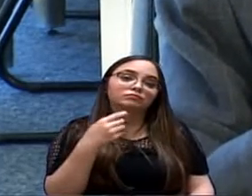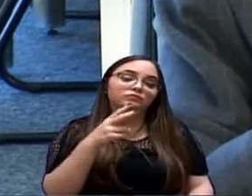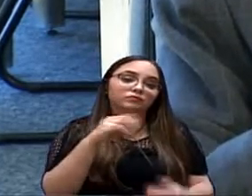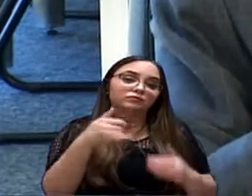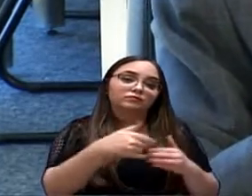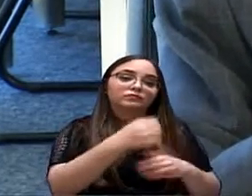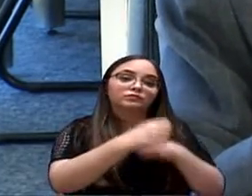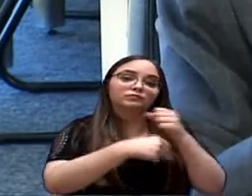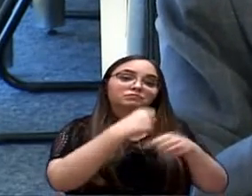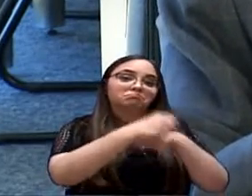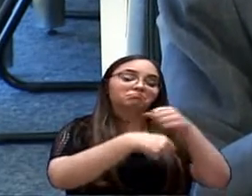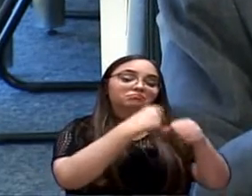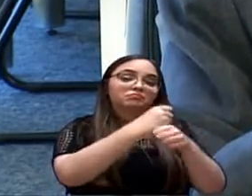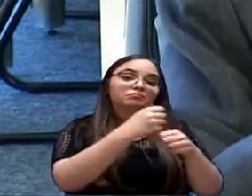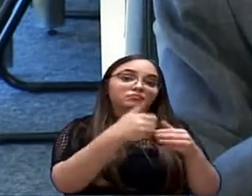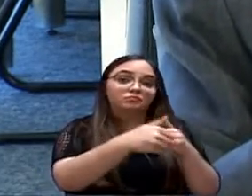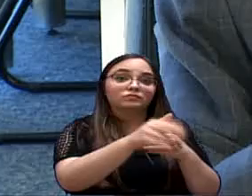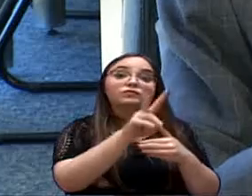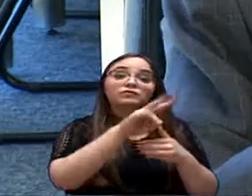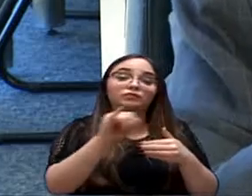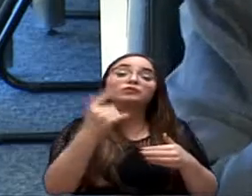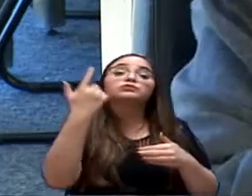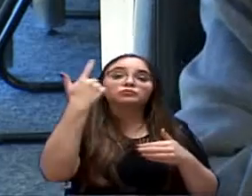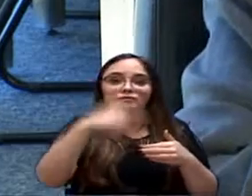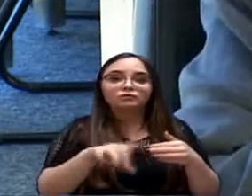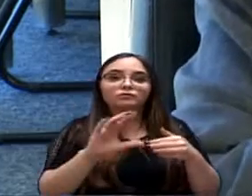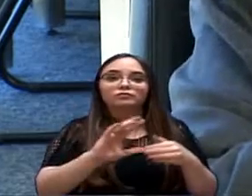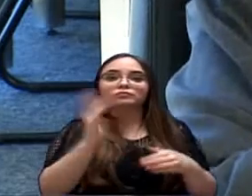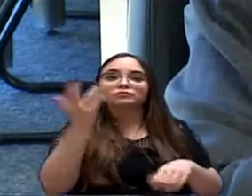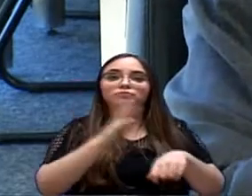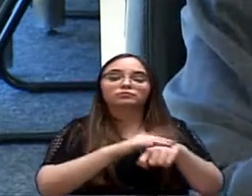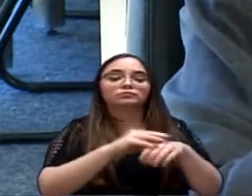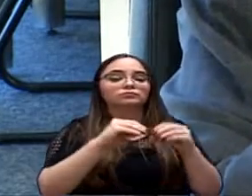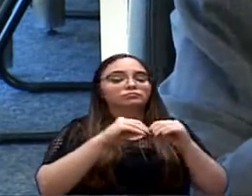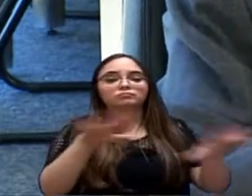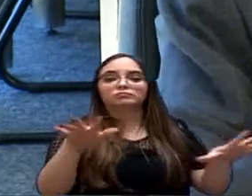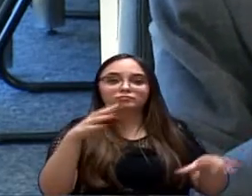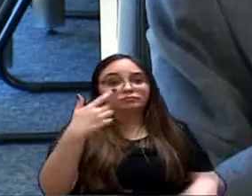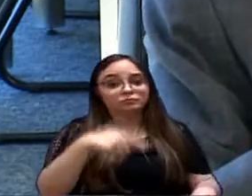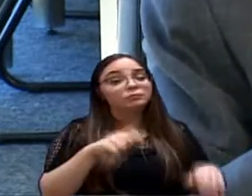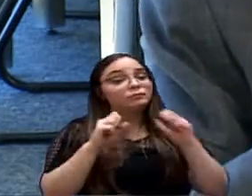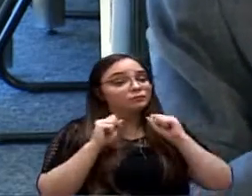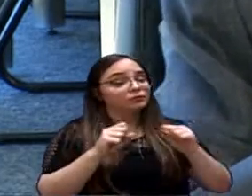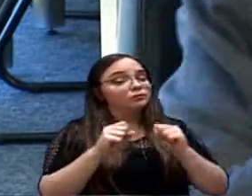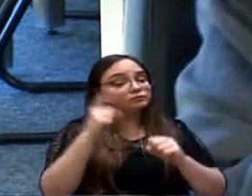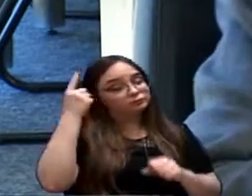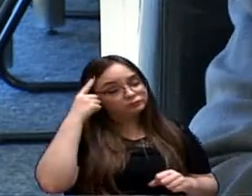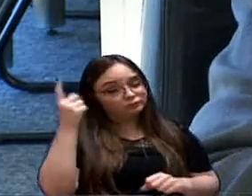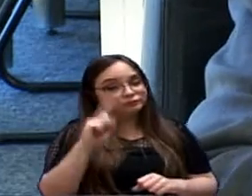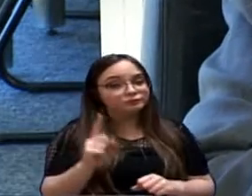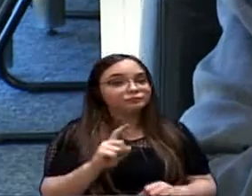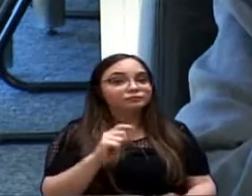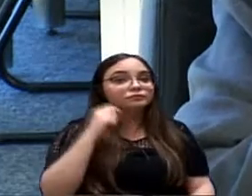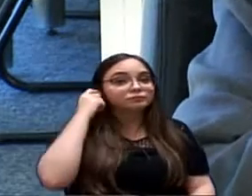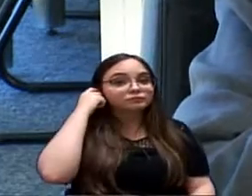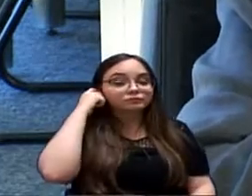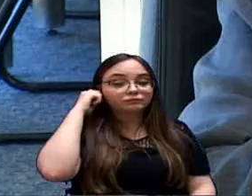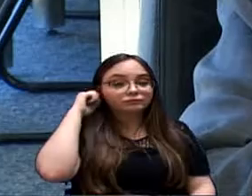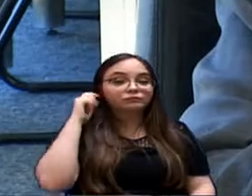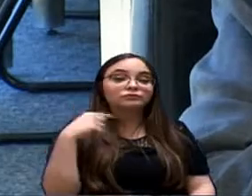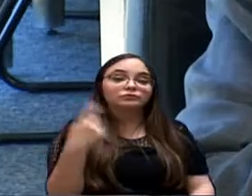anos, até décadas, possa surgir uma nova pandemia e, consequentemente, temos regras com relação ao atendimento,